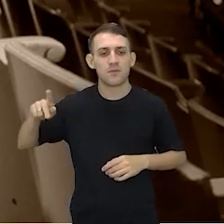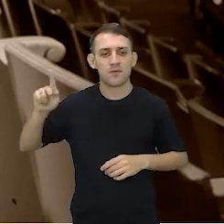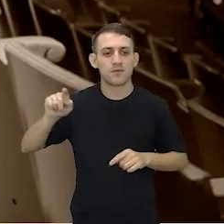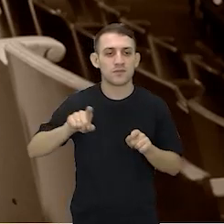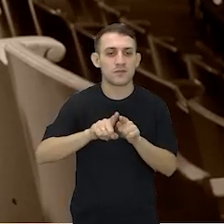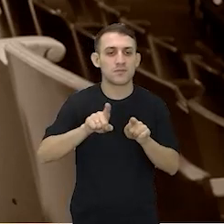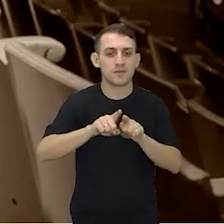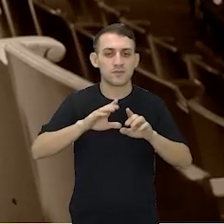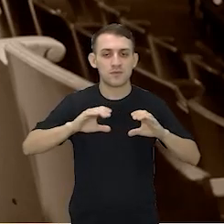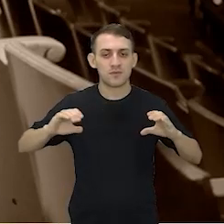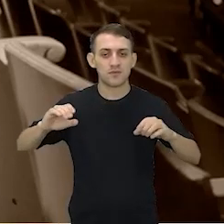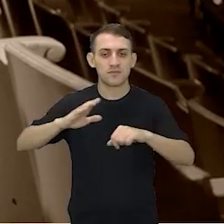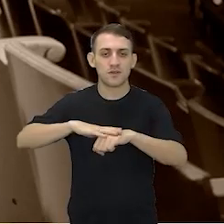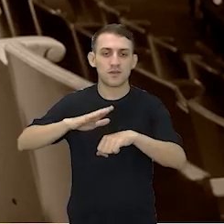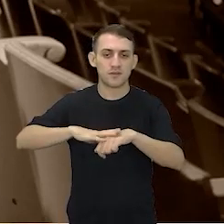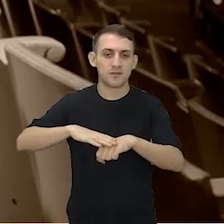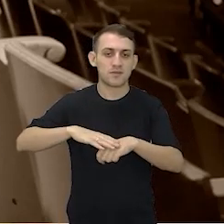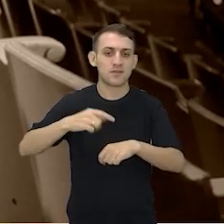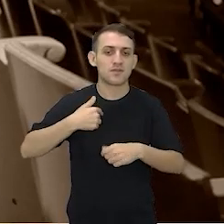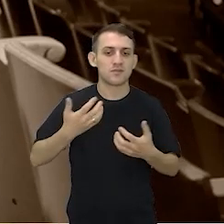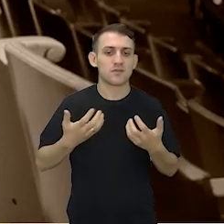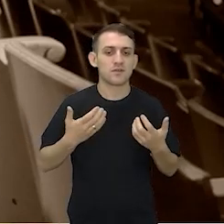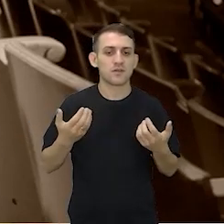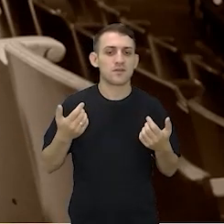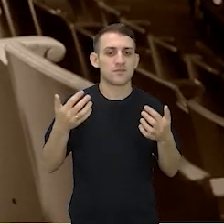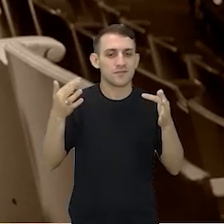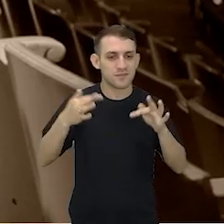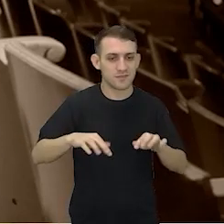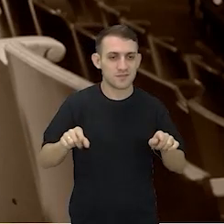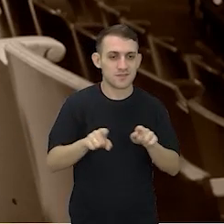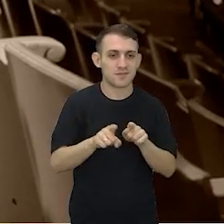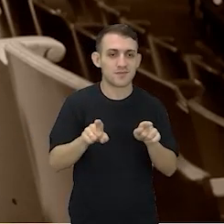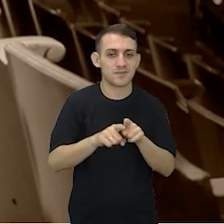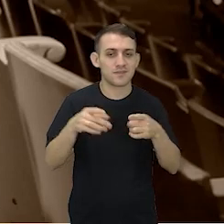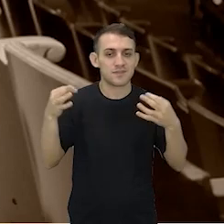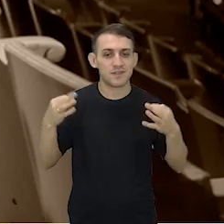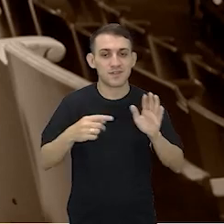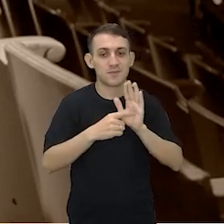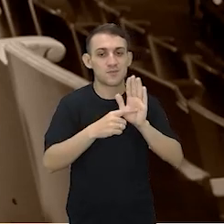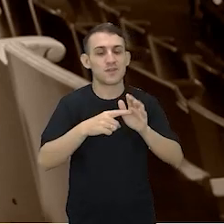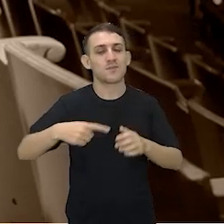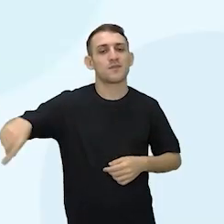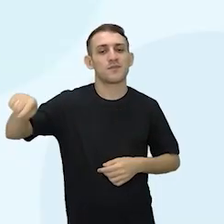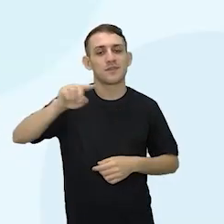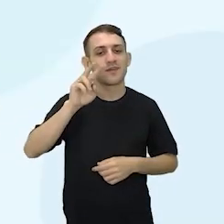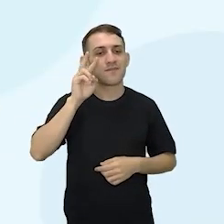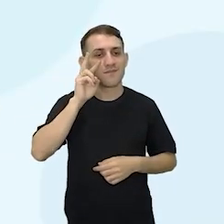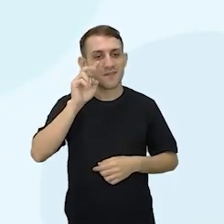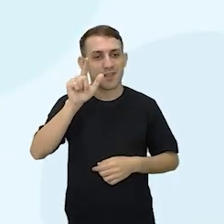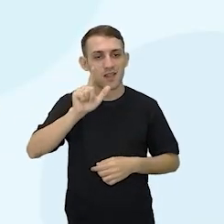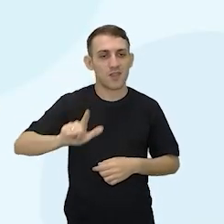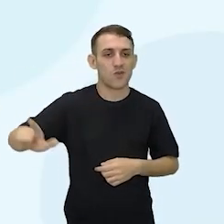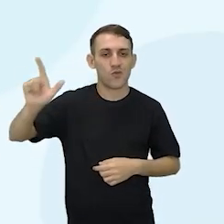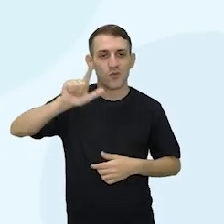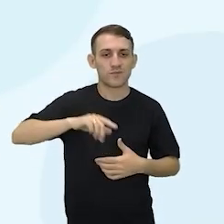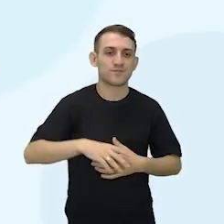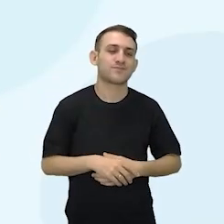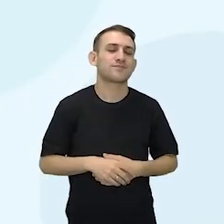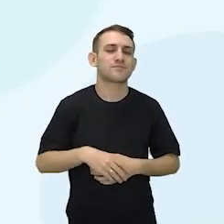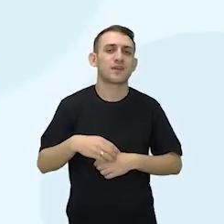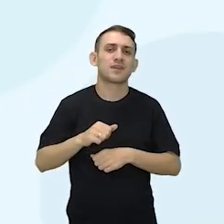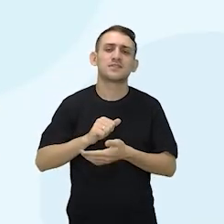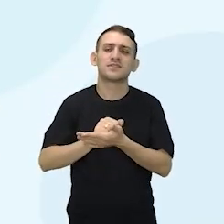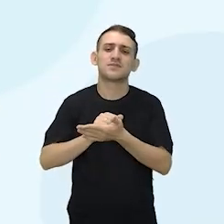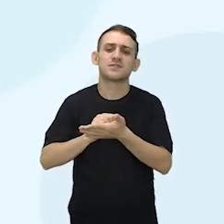mão na massa que era finalizar e fazer os últimos retoques. E mostrar o meu para vocês, é claro. Qual é a